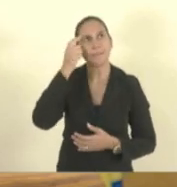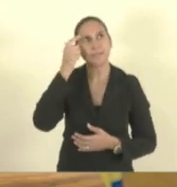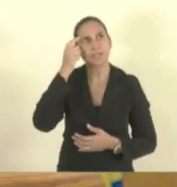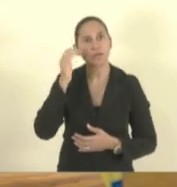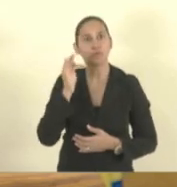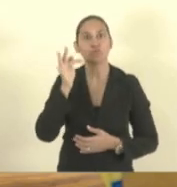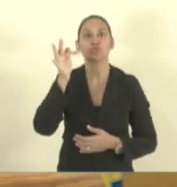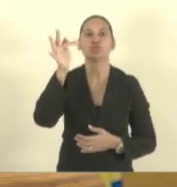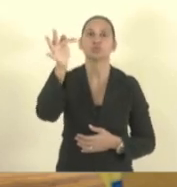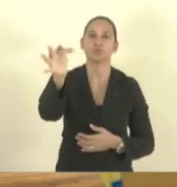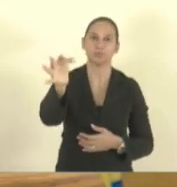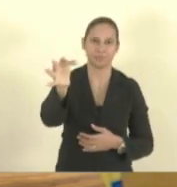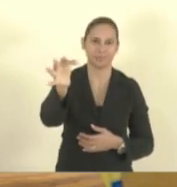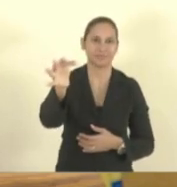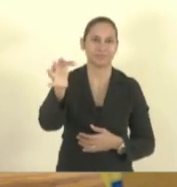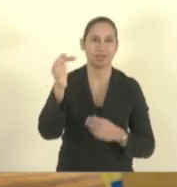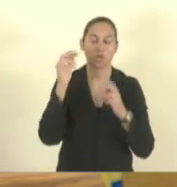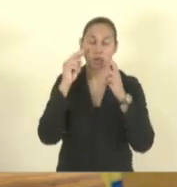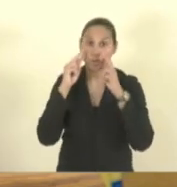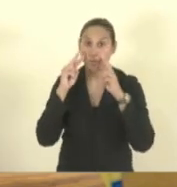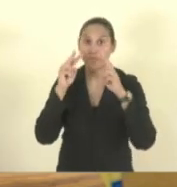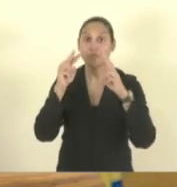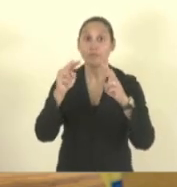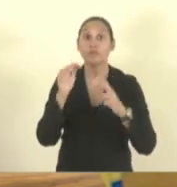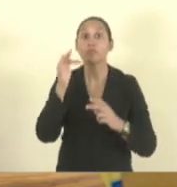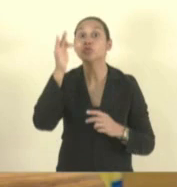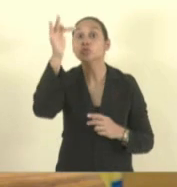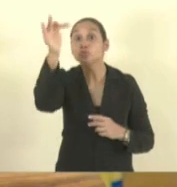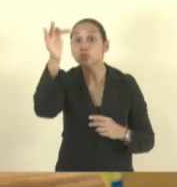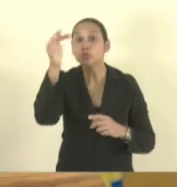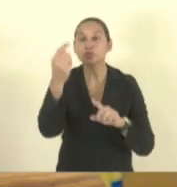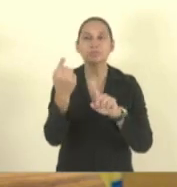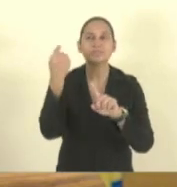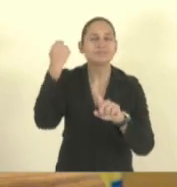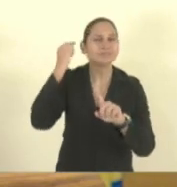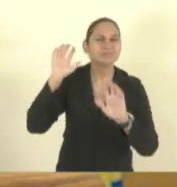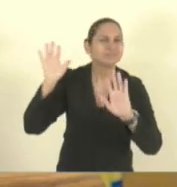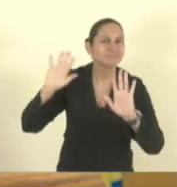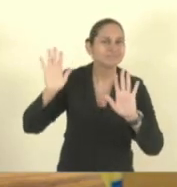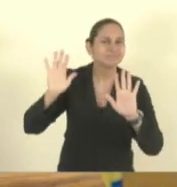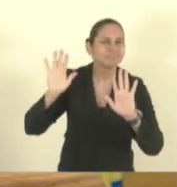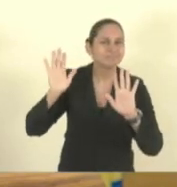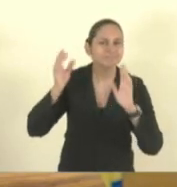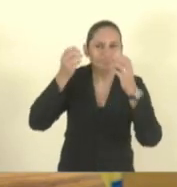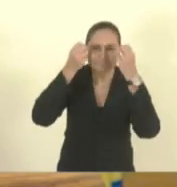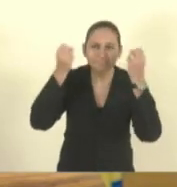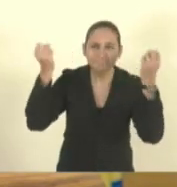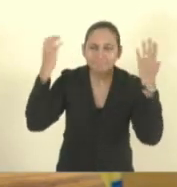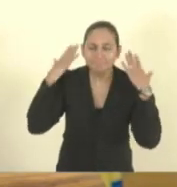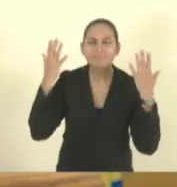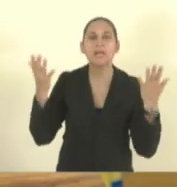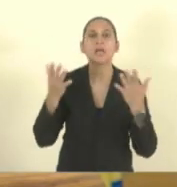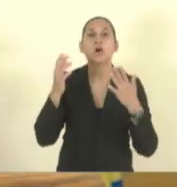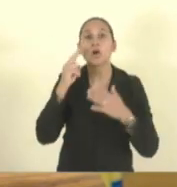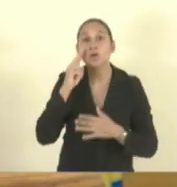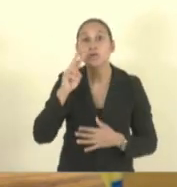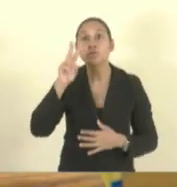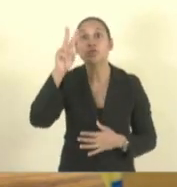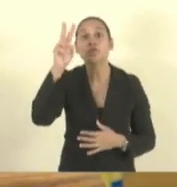trás então olhar quais são os passos necessários que a gente precisa agora para